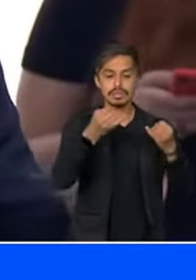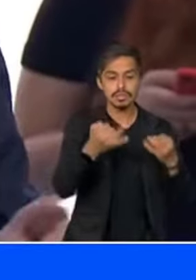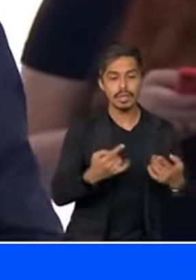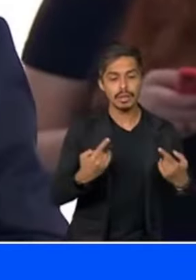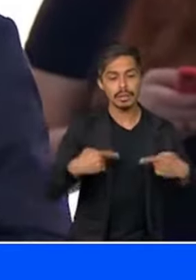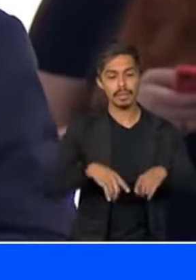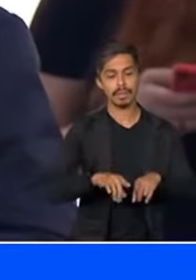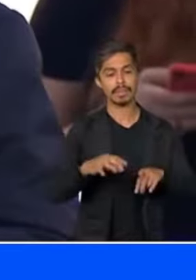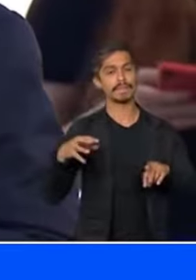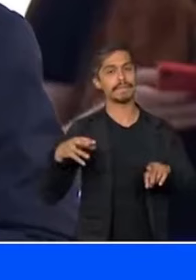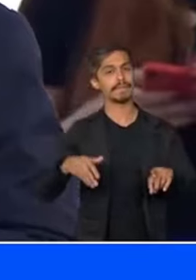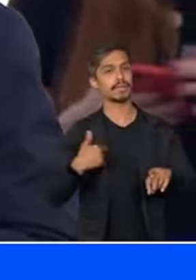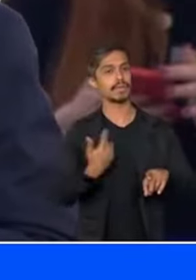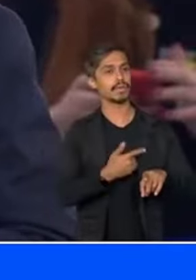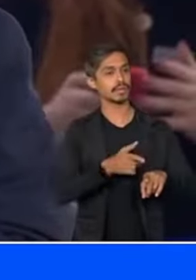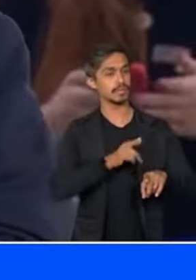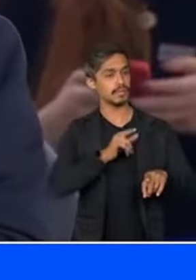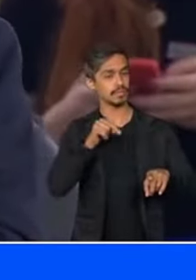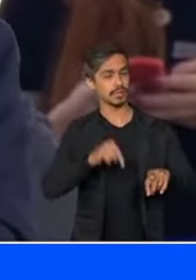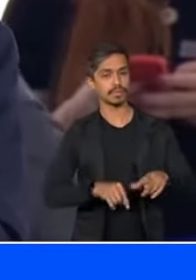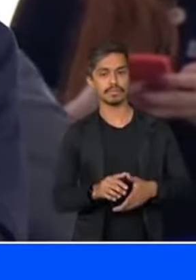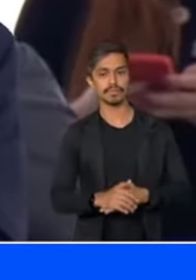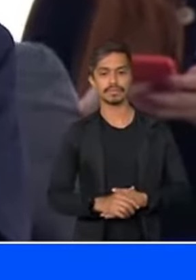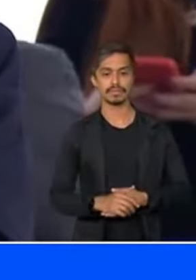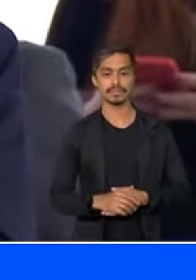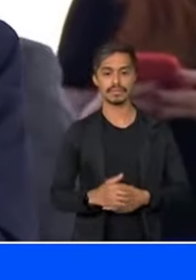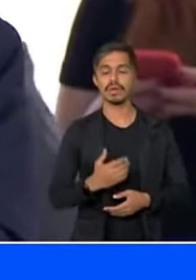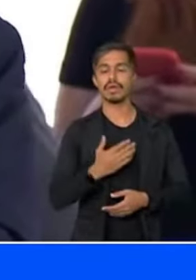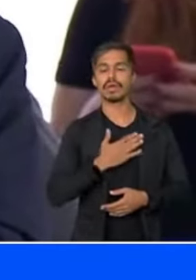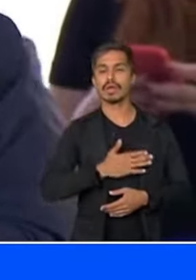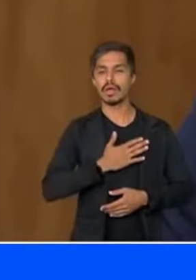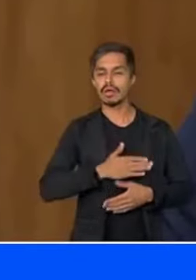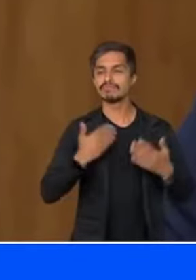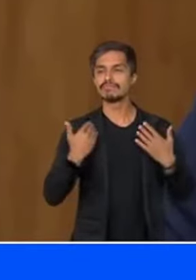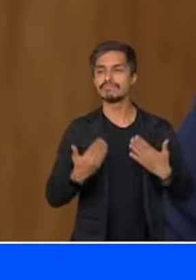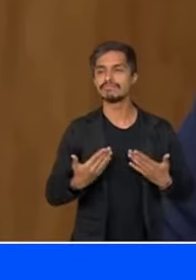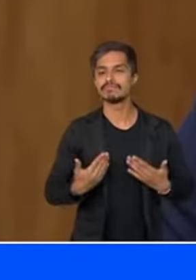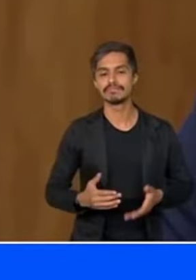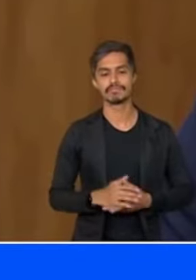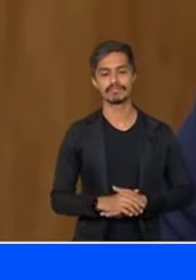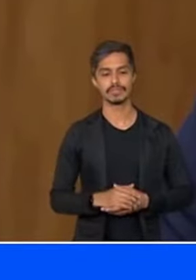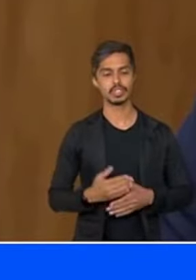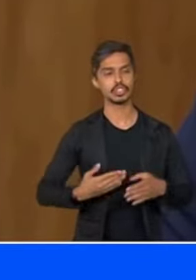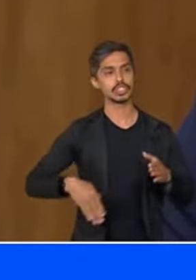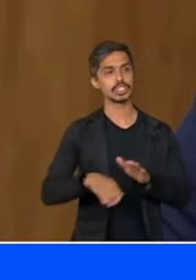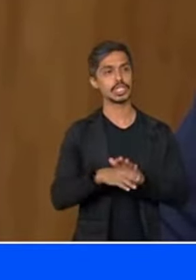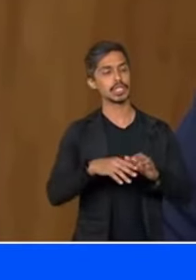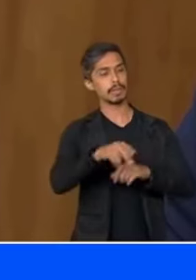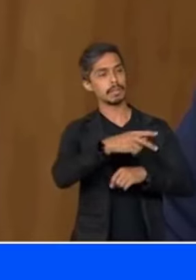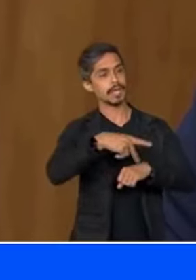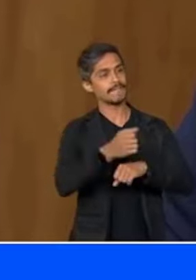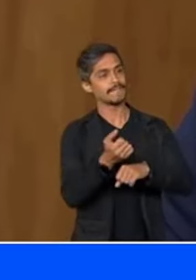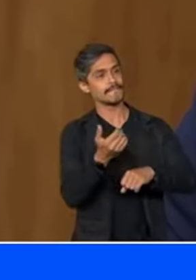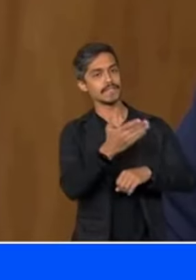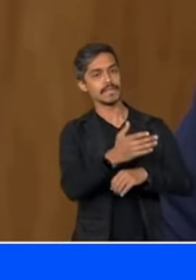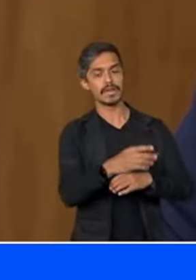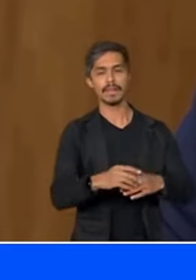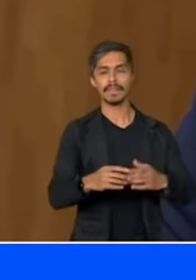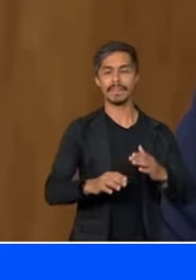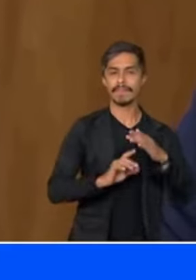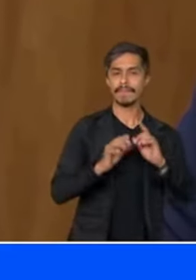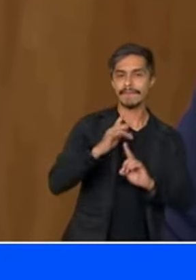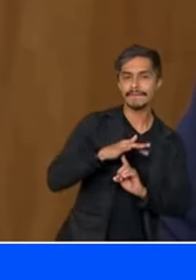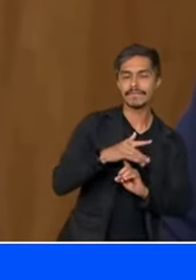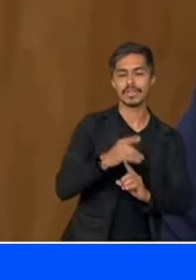que todos nós aqui temos Nos dá tranquilidade Chegar no exterior Nas feiras, nos